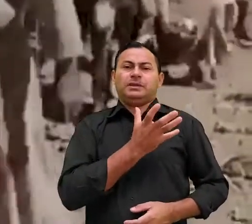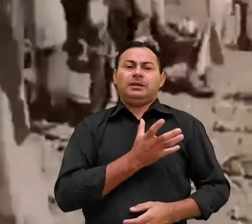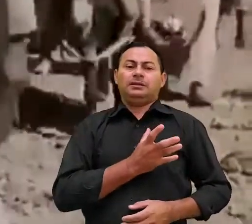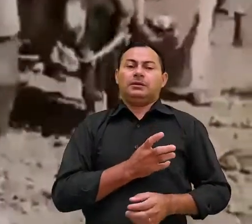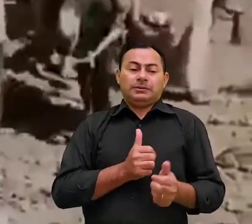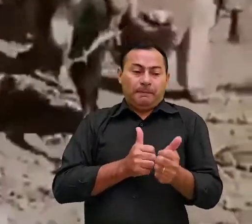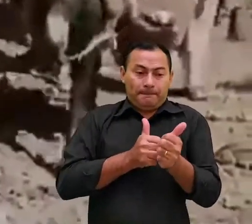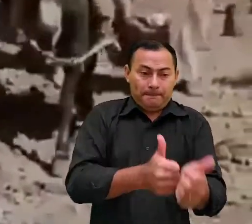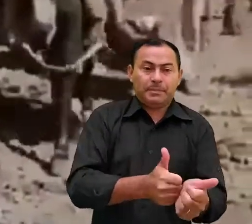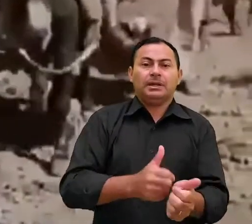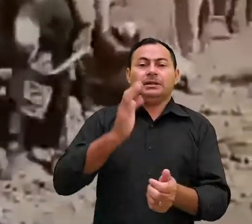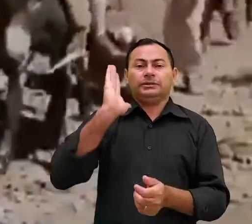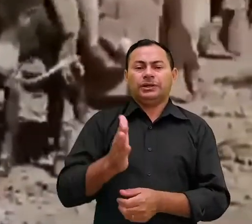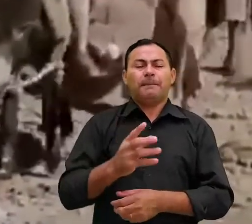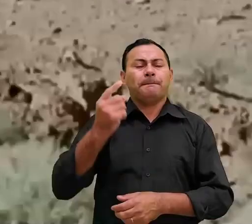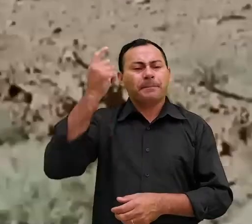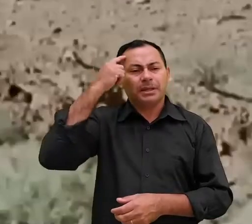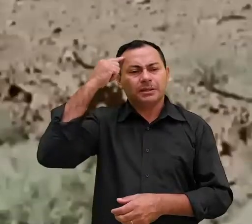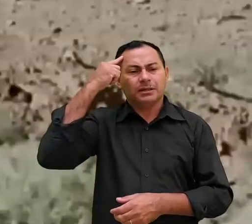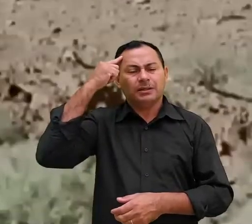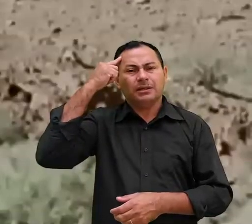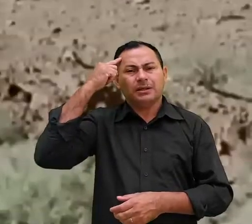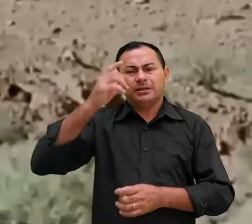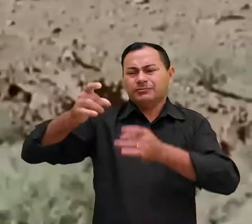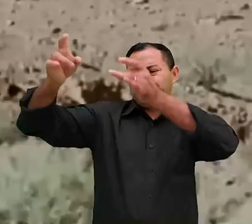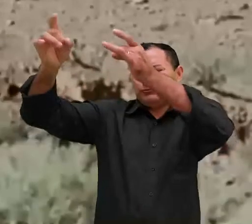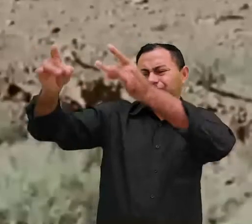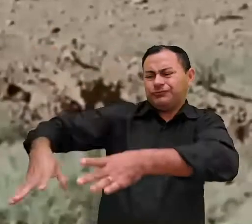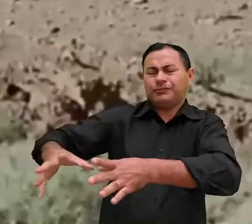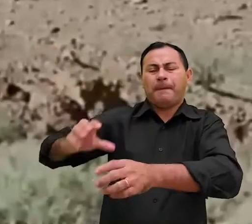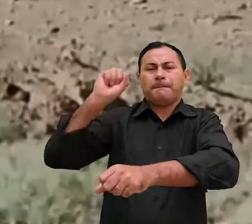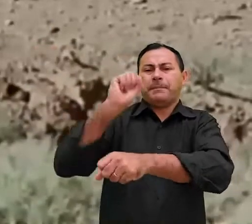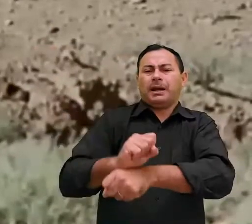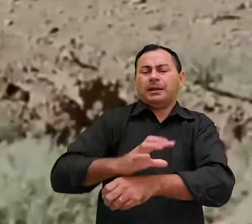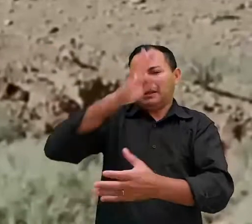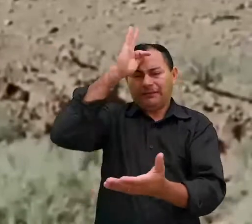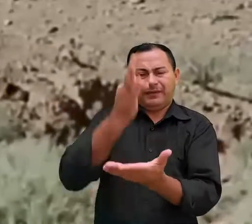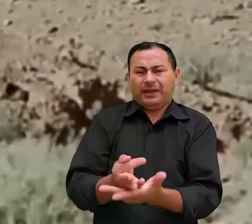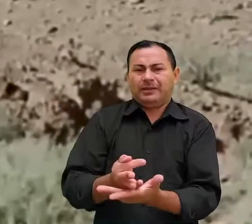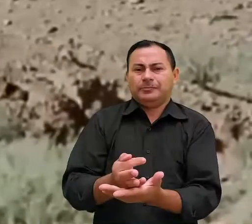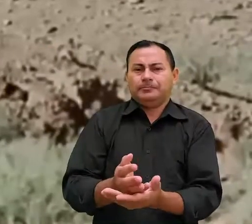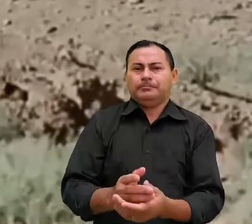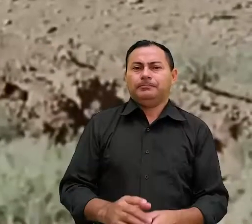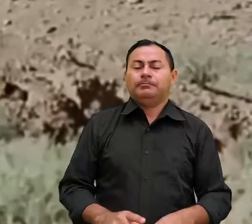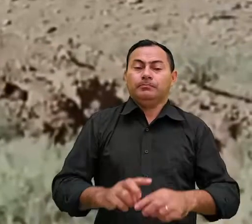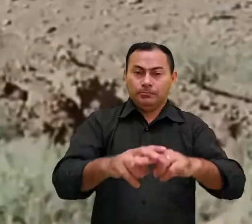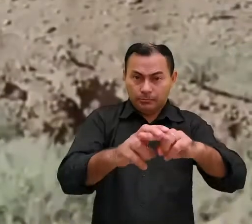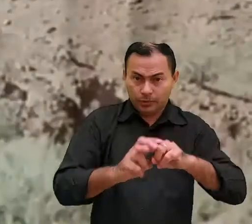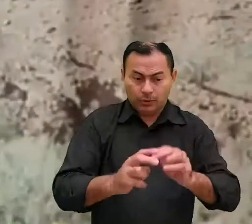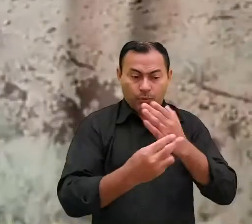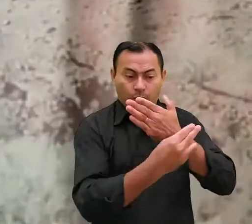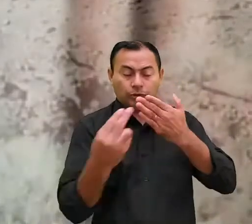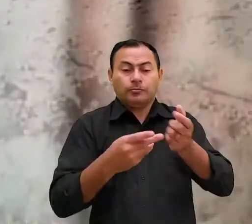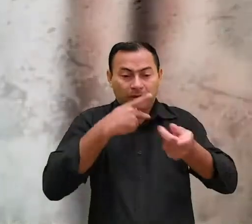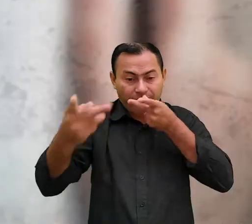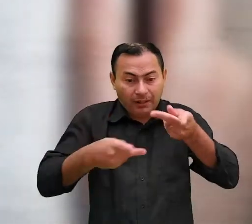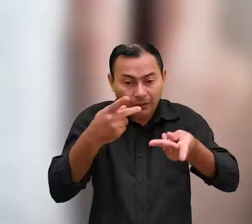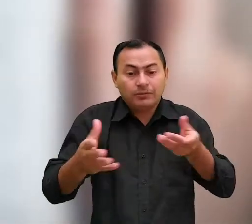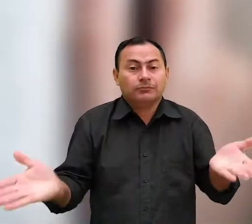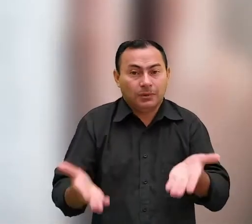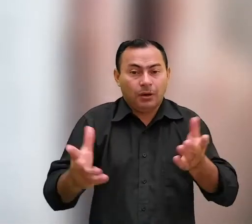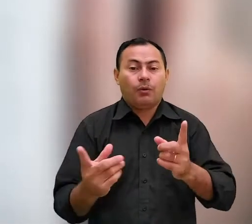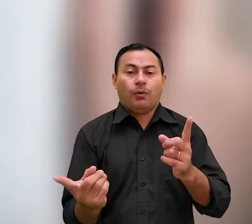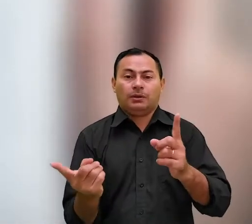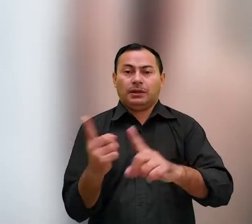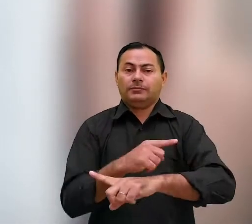estavam sendo perseguidos e já estavam pensando em jogar a toalha e desistir da fé Por isso o autor exortou